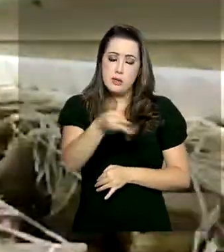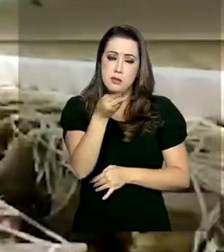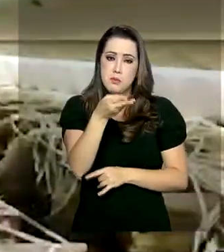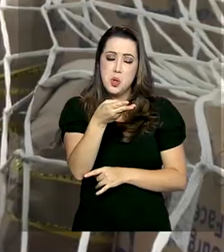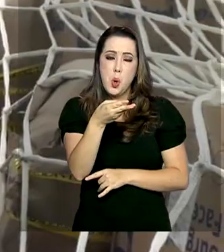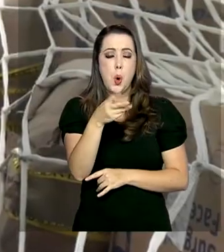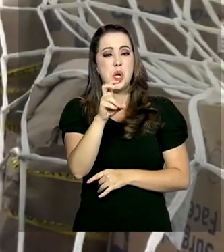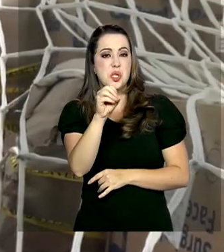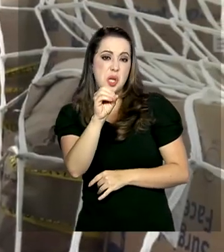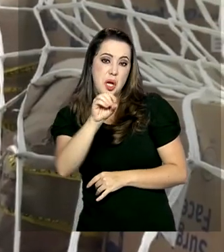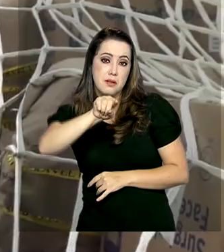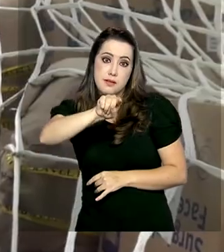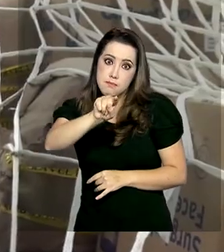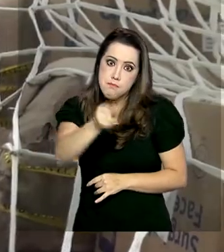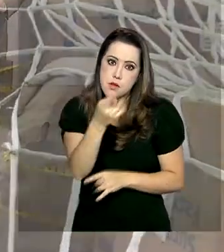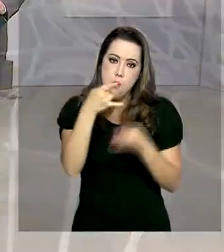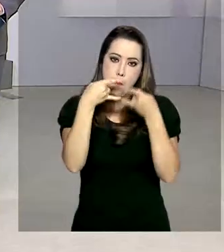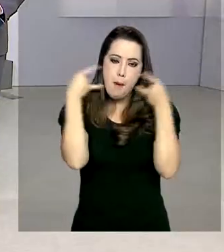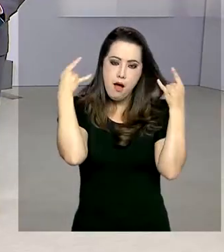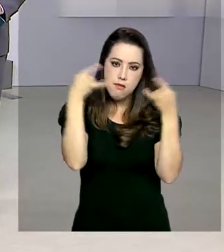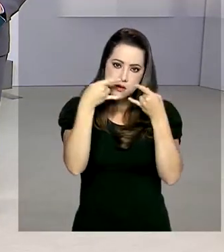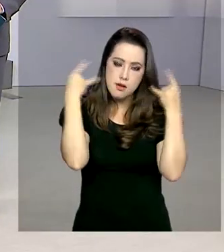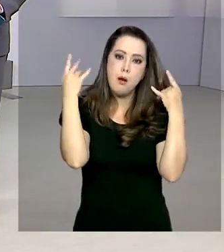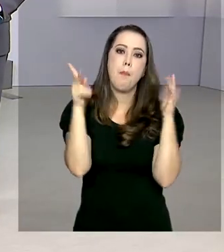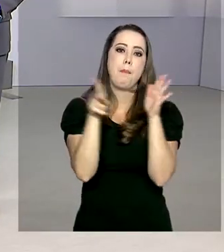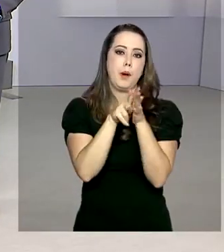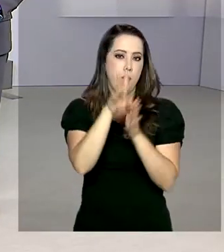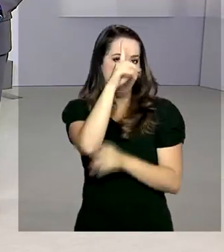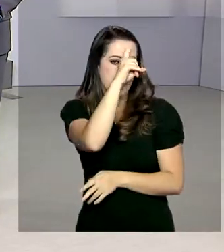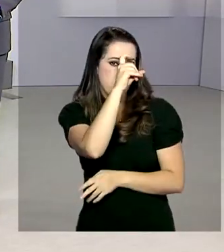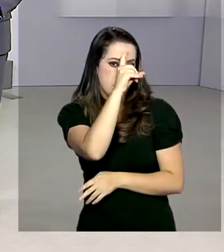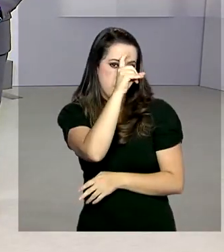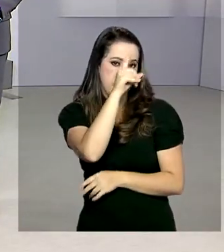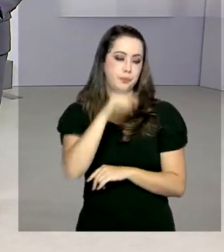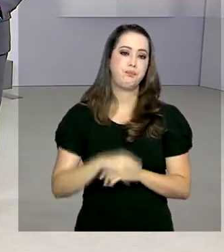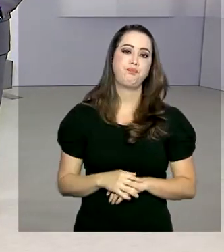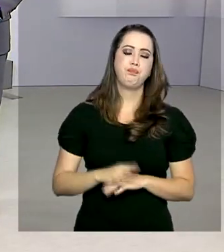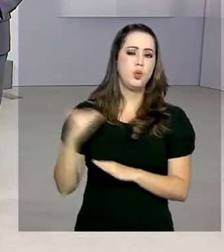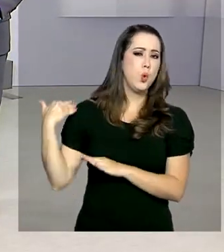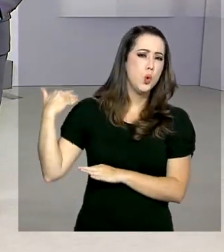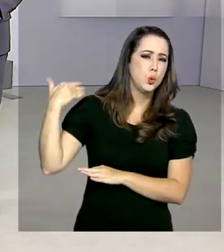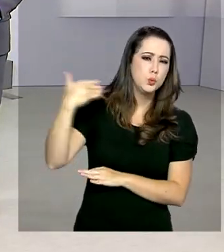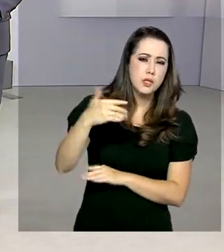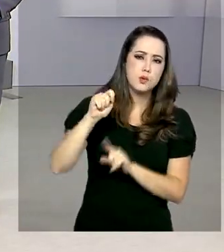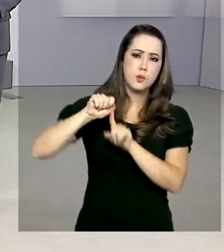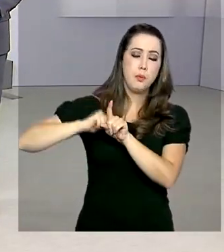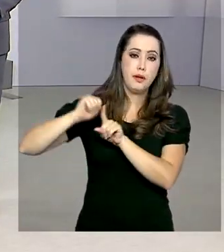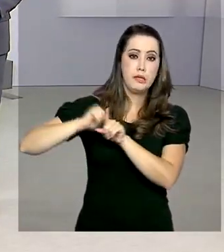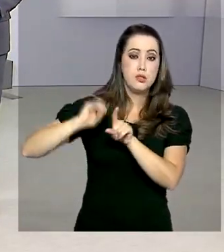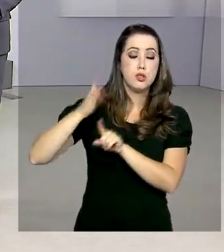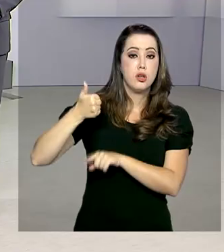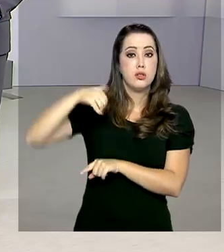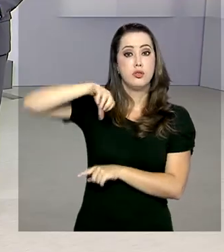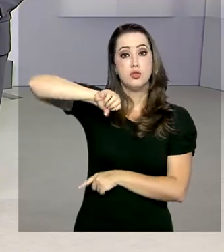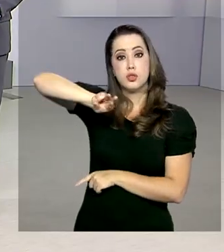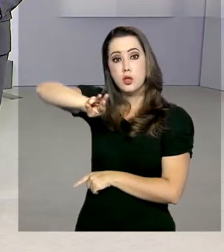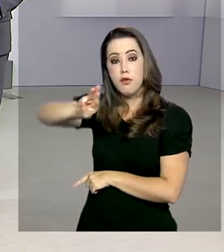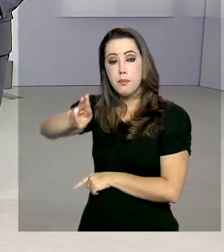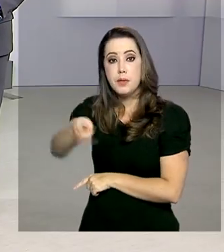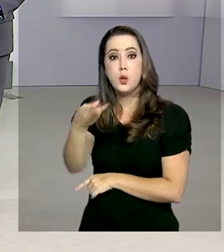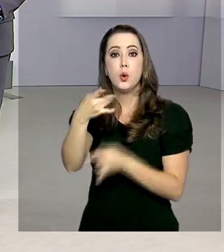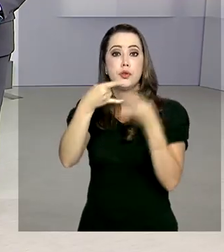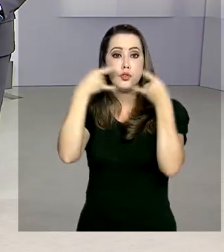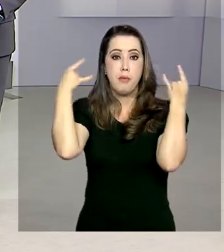500 mil máscaras cirúrgicas. Desde o início do mês, o país já recebeu quase 19 milhões de máscaras cirúrgicas